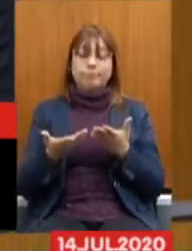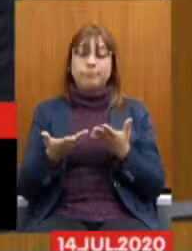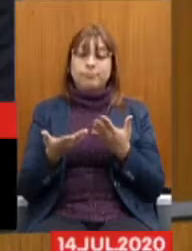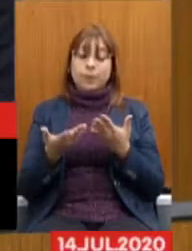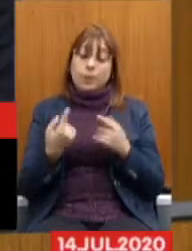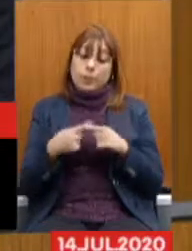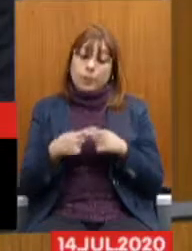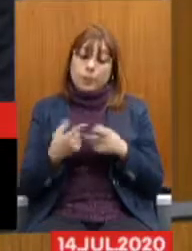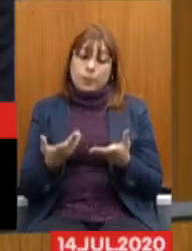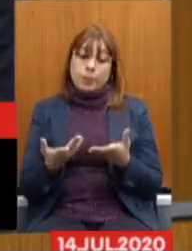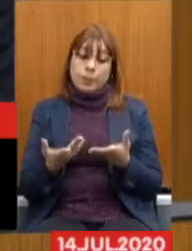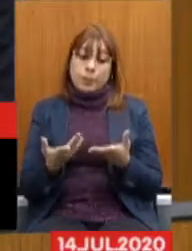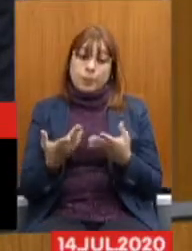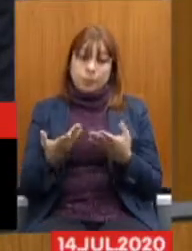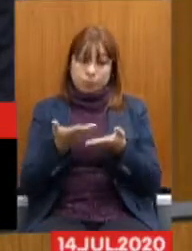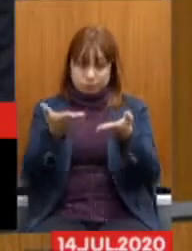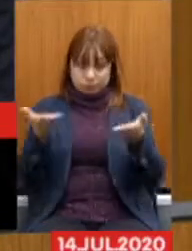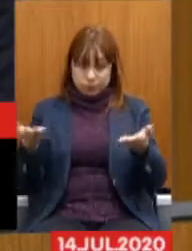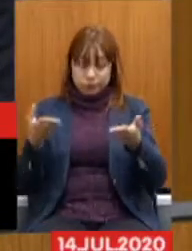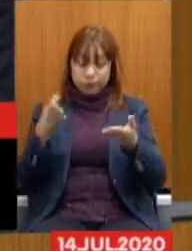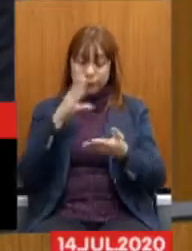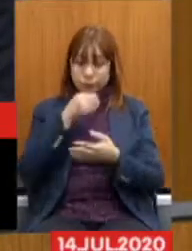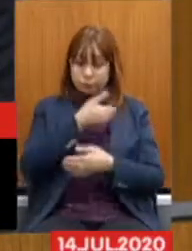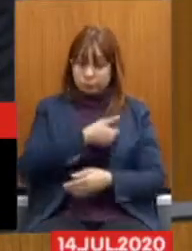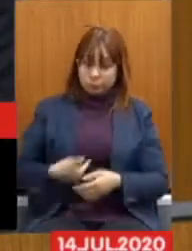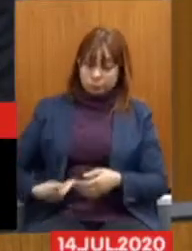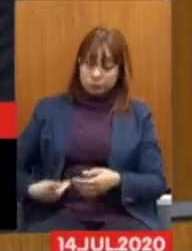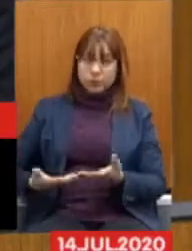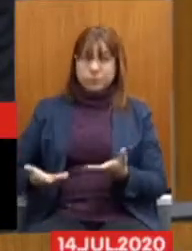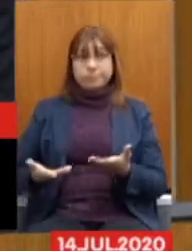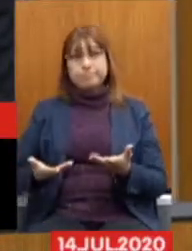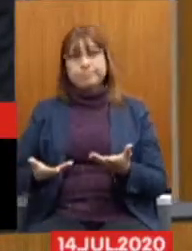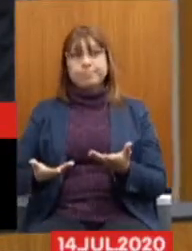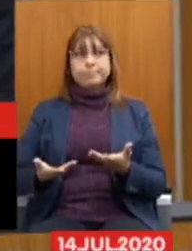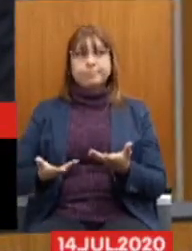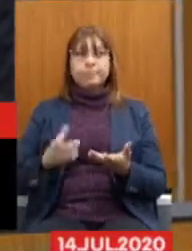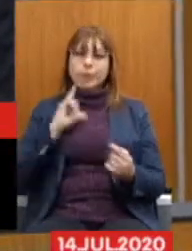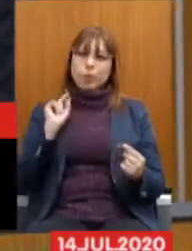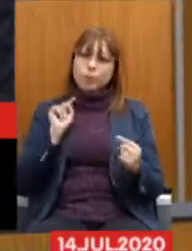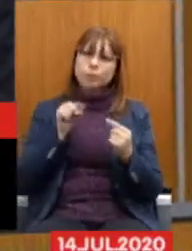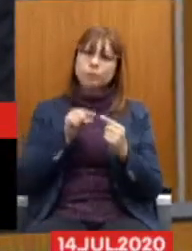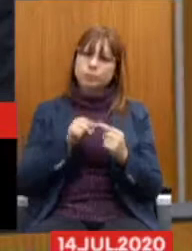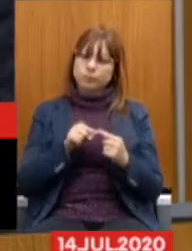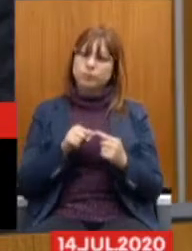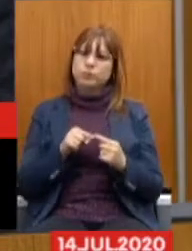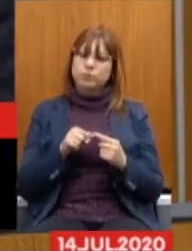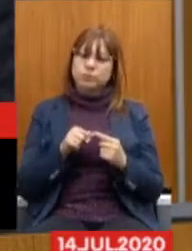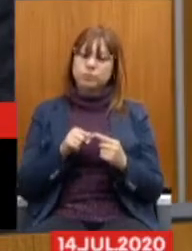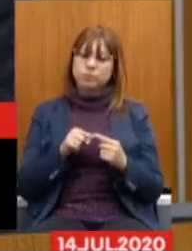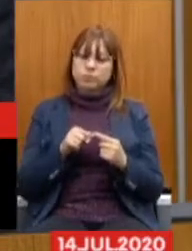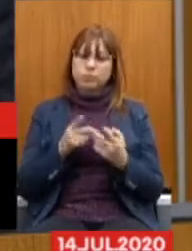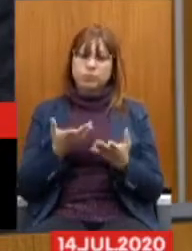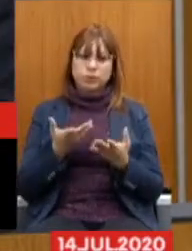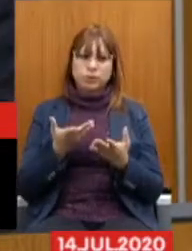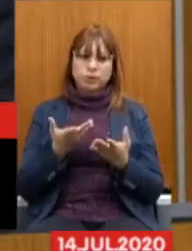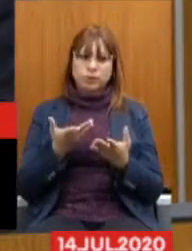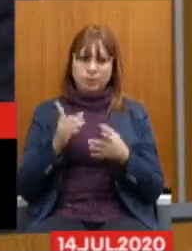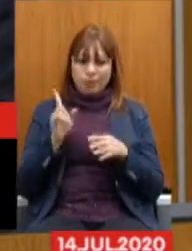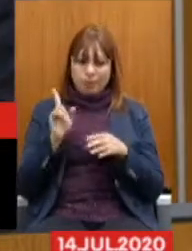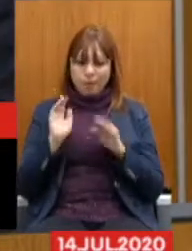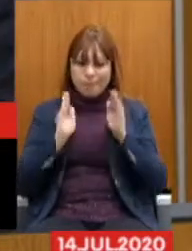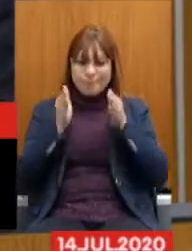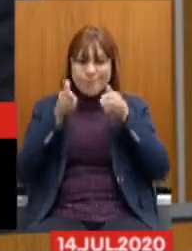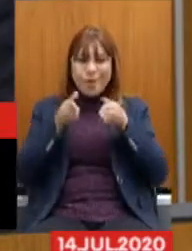os servidores públicos, eles têm uma missão extremamente social,